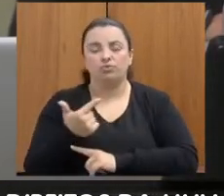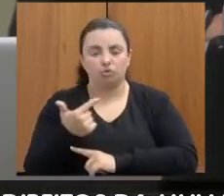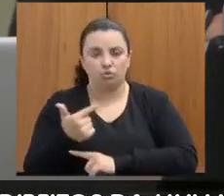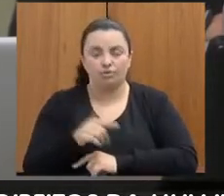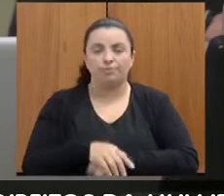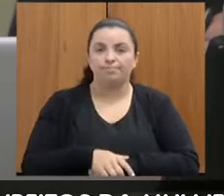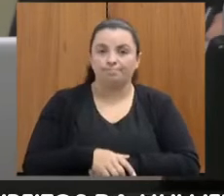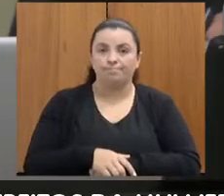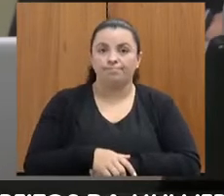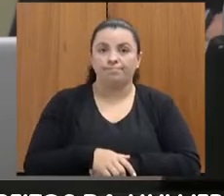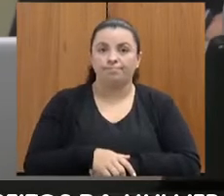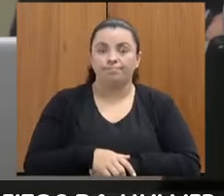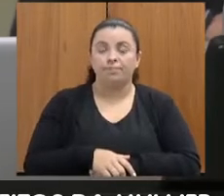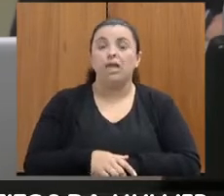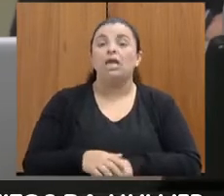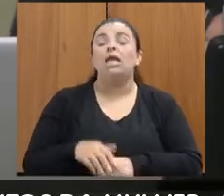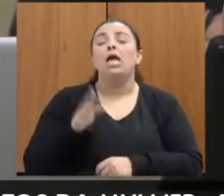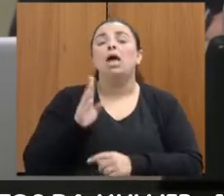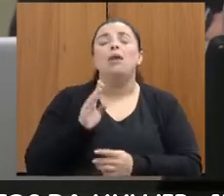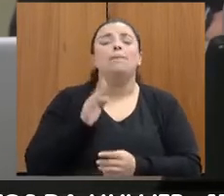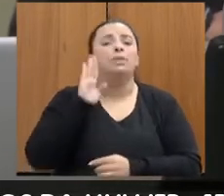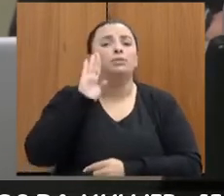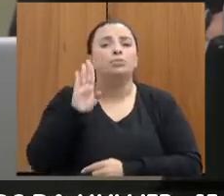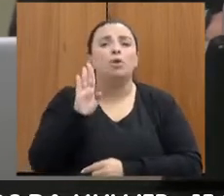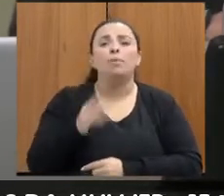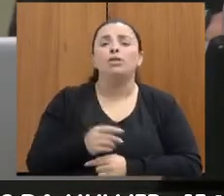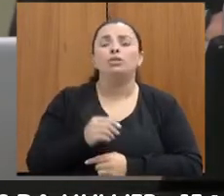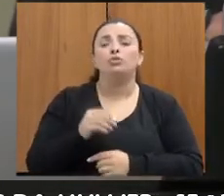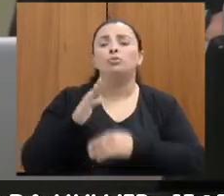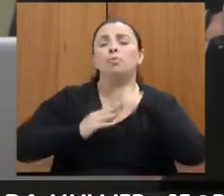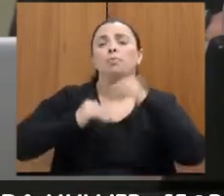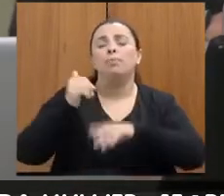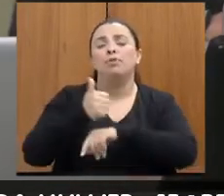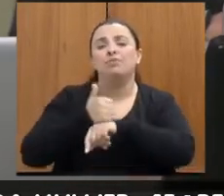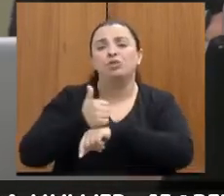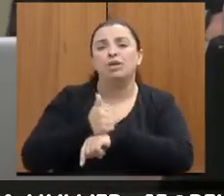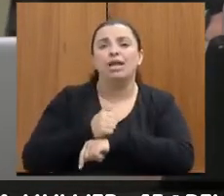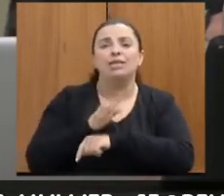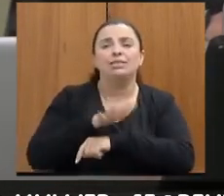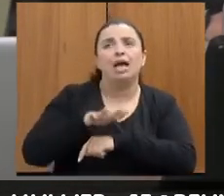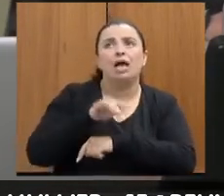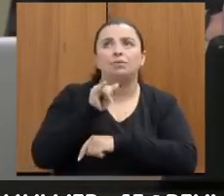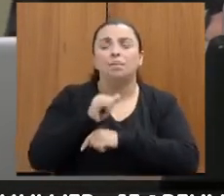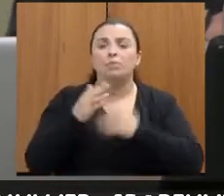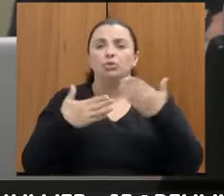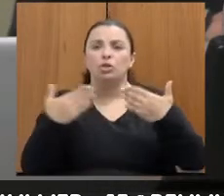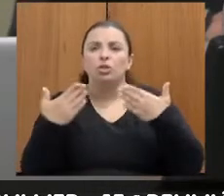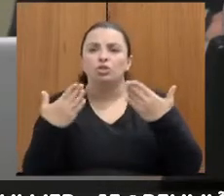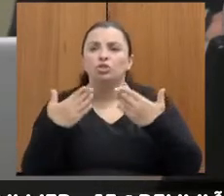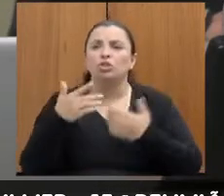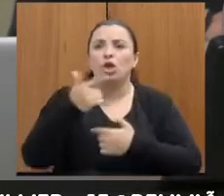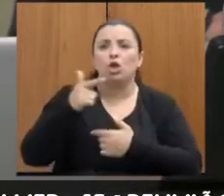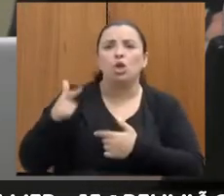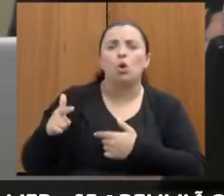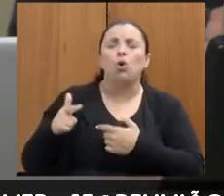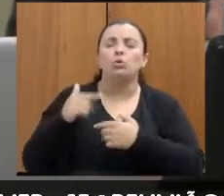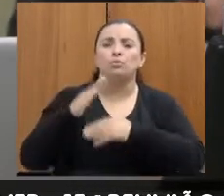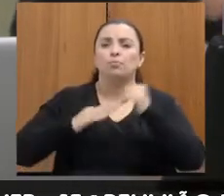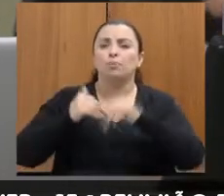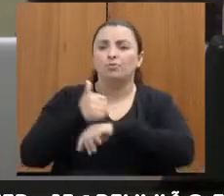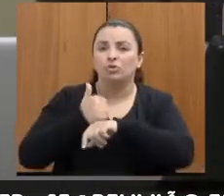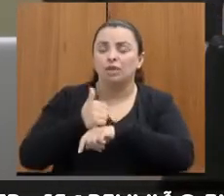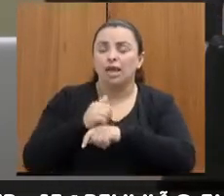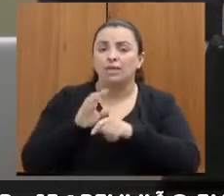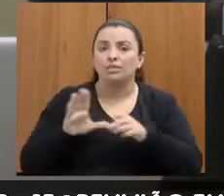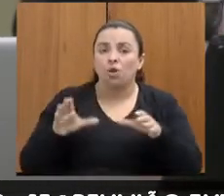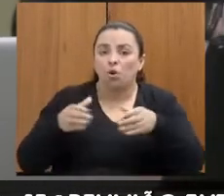da área de psicologia, assistência social e demais profissionais que compõem as equipes multidisciplinares que atuam no